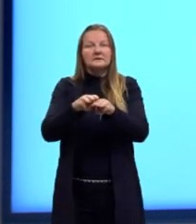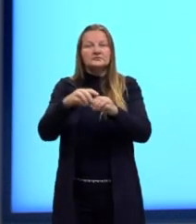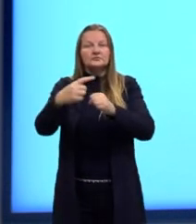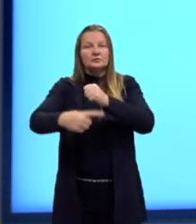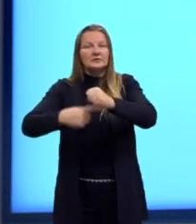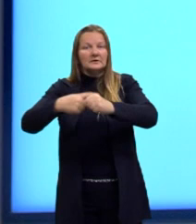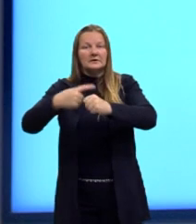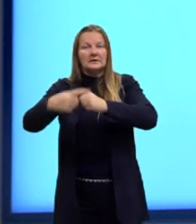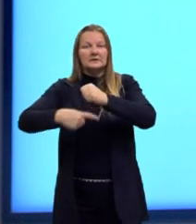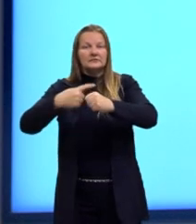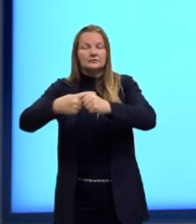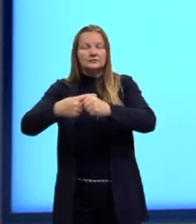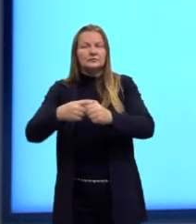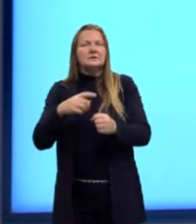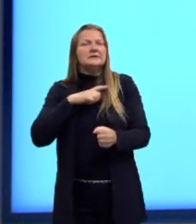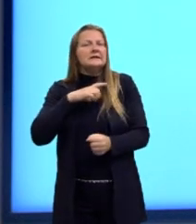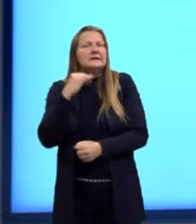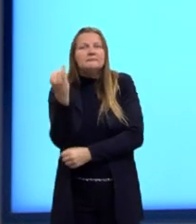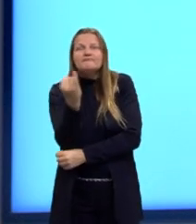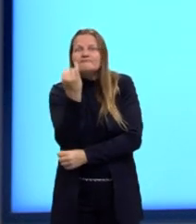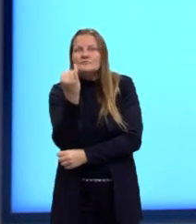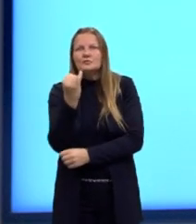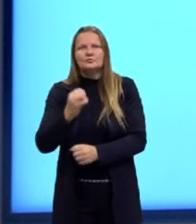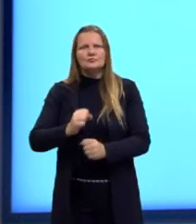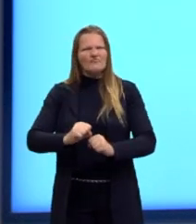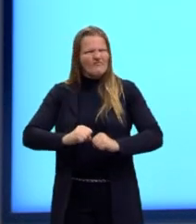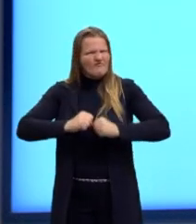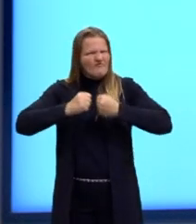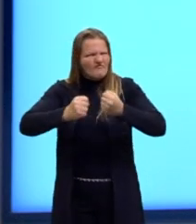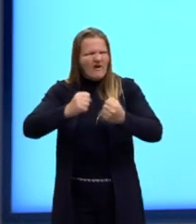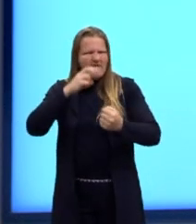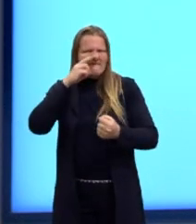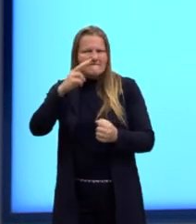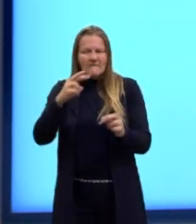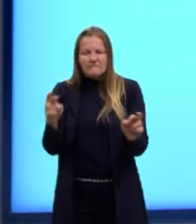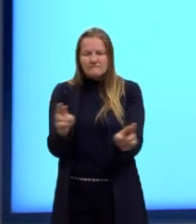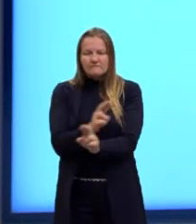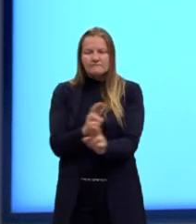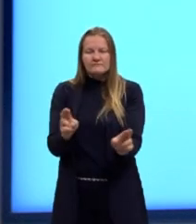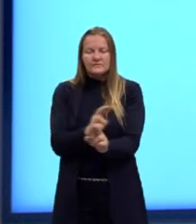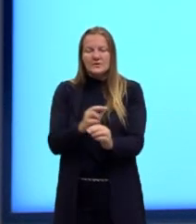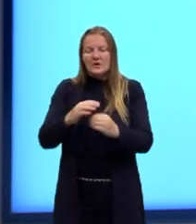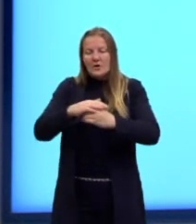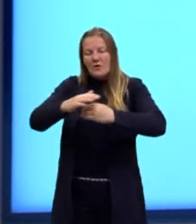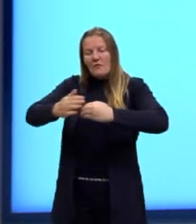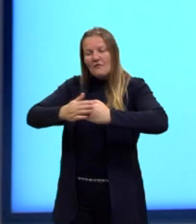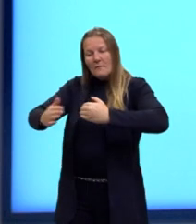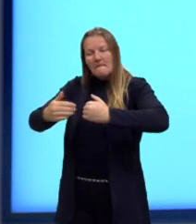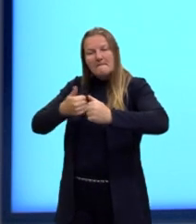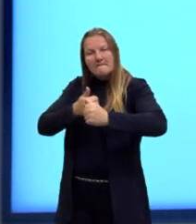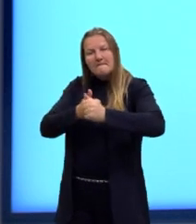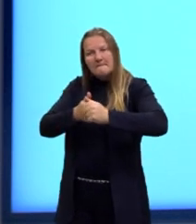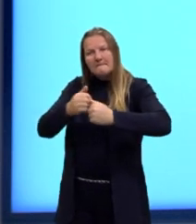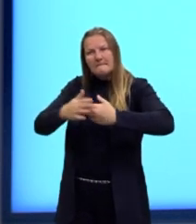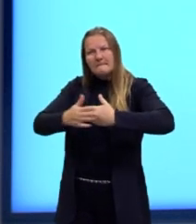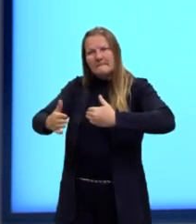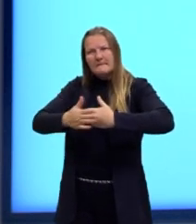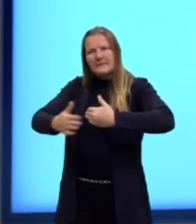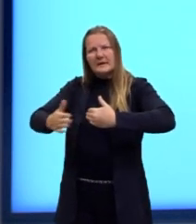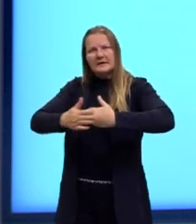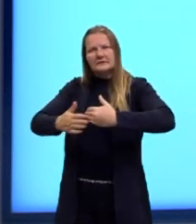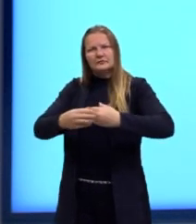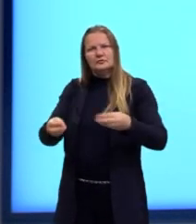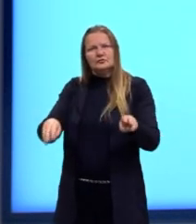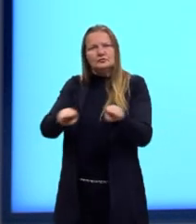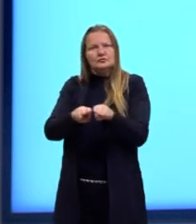ferro individual é tão intenso que as interações entre os átomos vizinhos podem dar origem a grandes